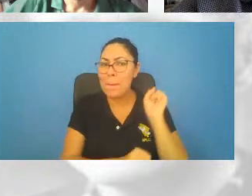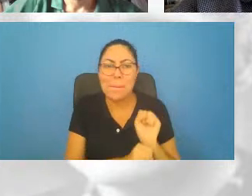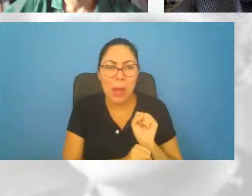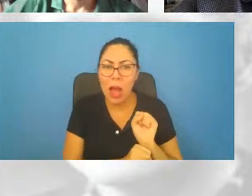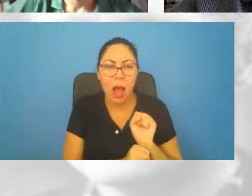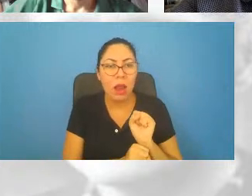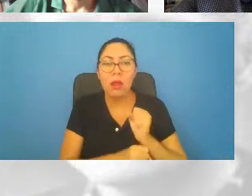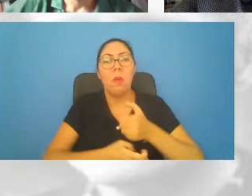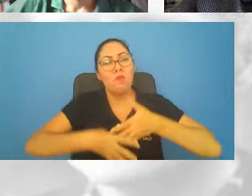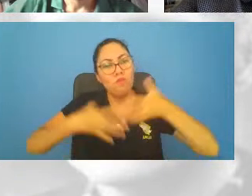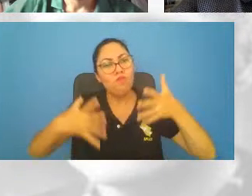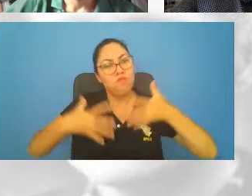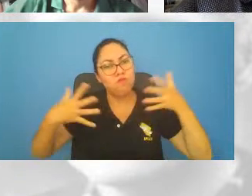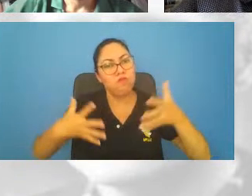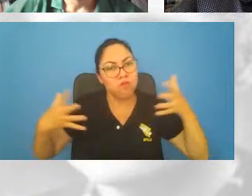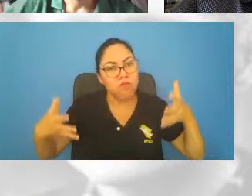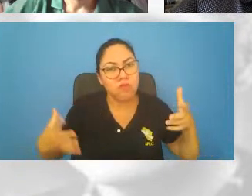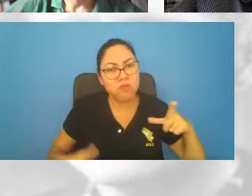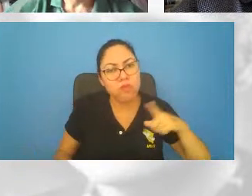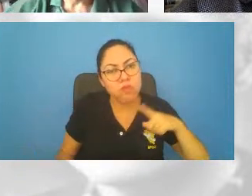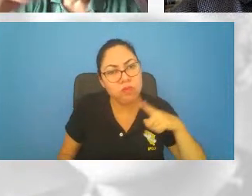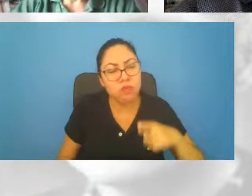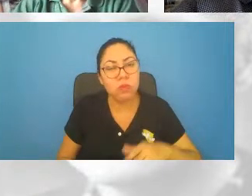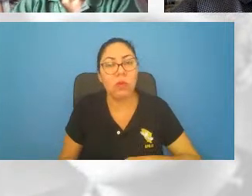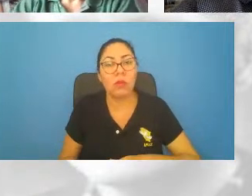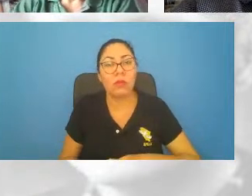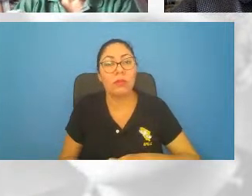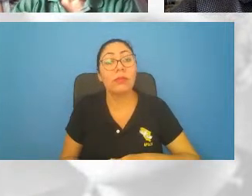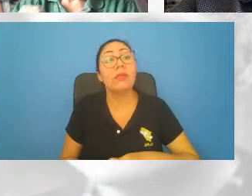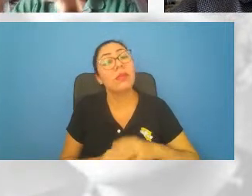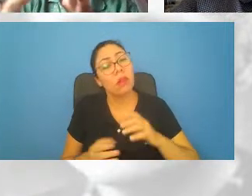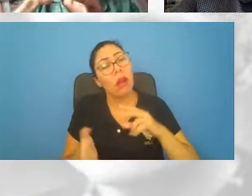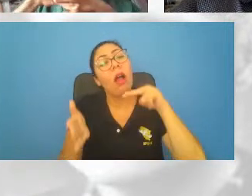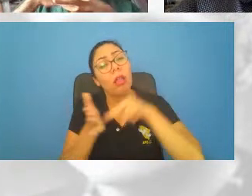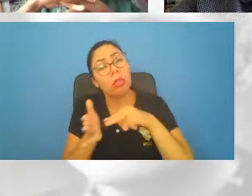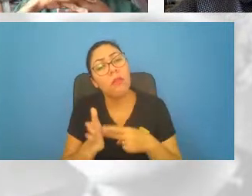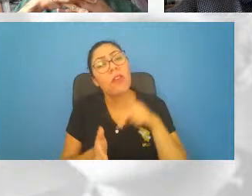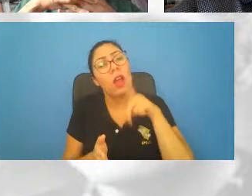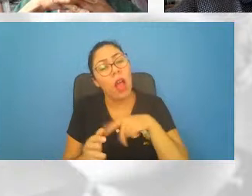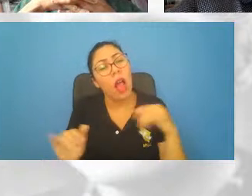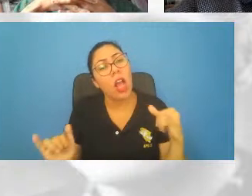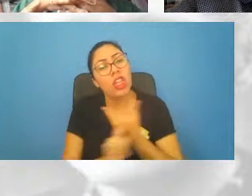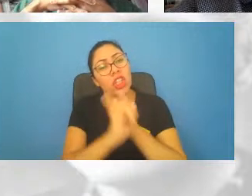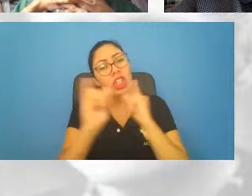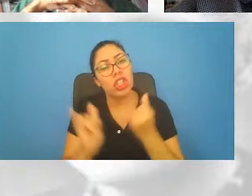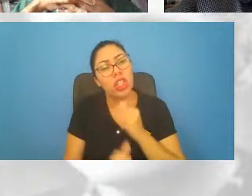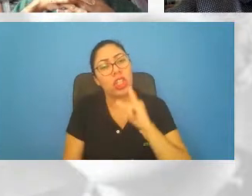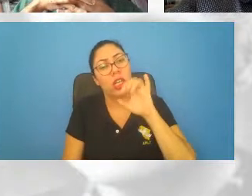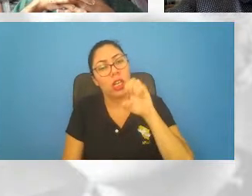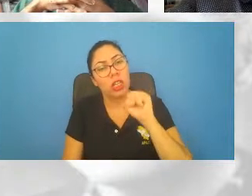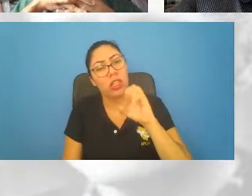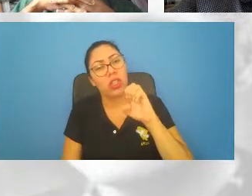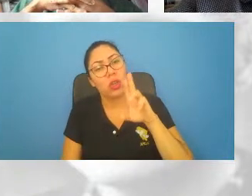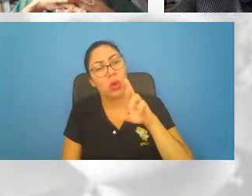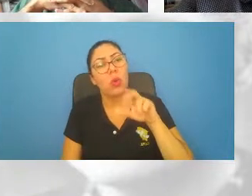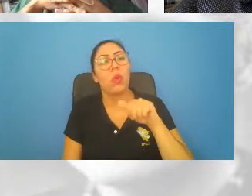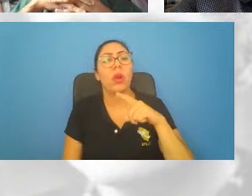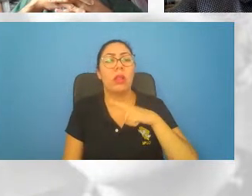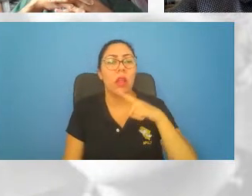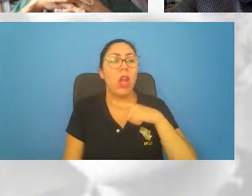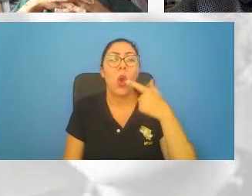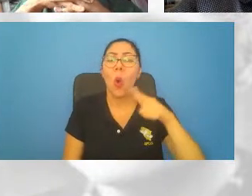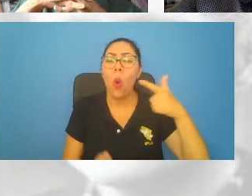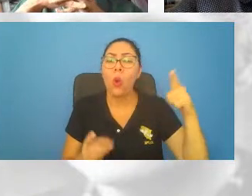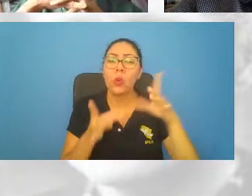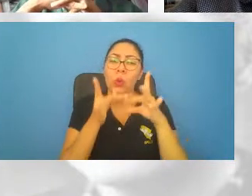devido ao que eles chamam de energia escura, que é ligado com a constante cosmológica e tudo mais. Eu vou falar depois um